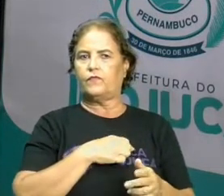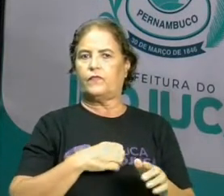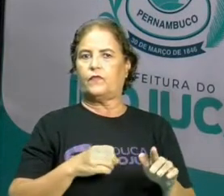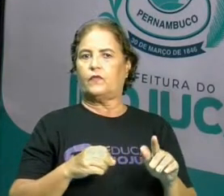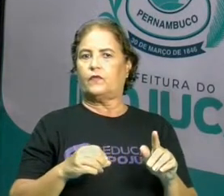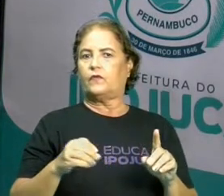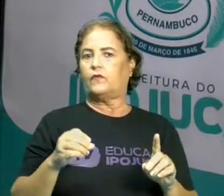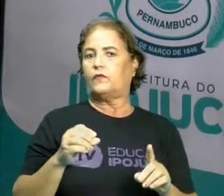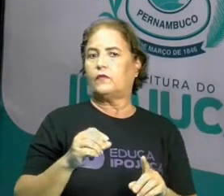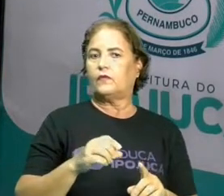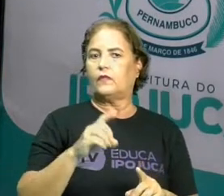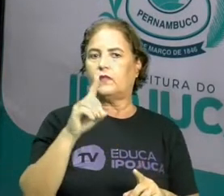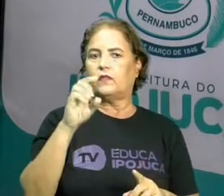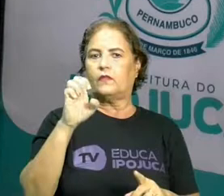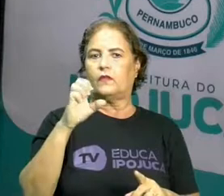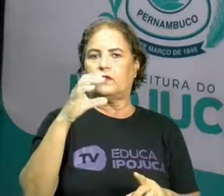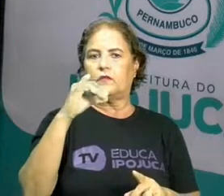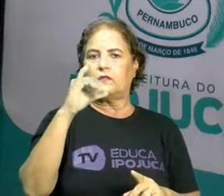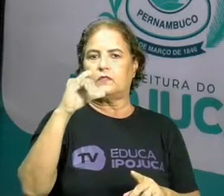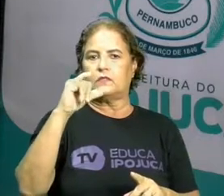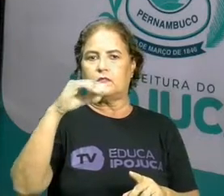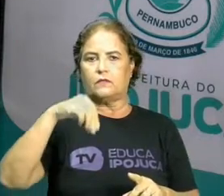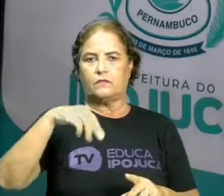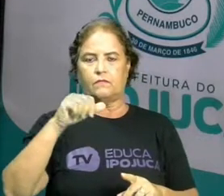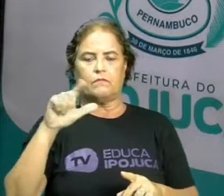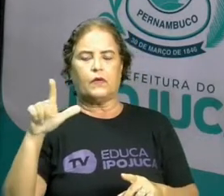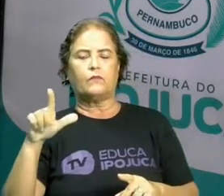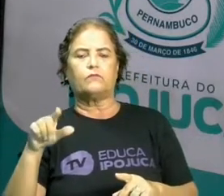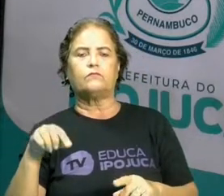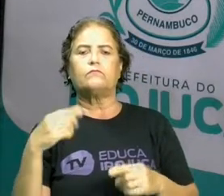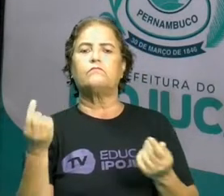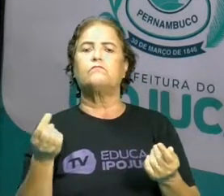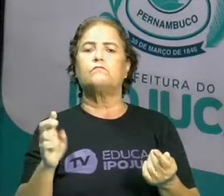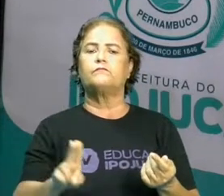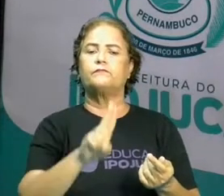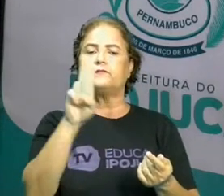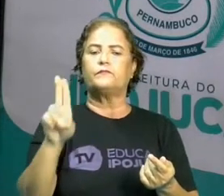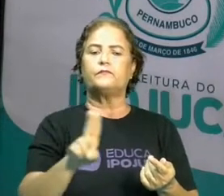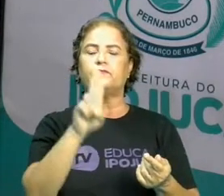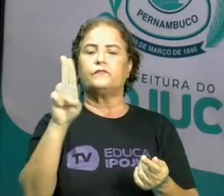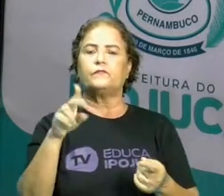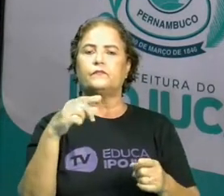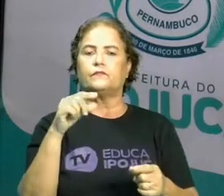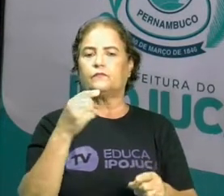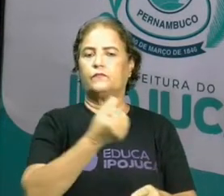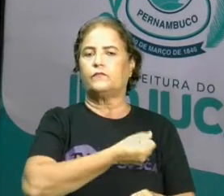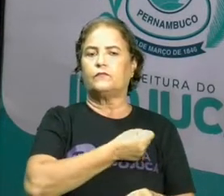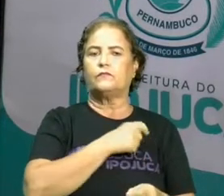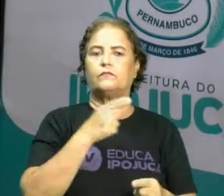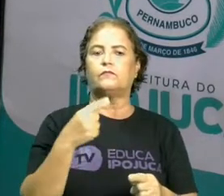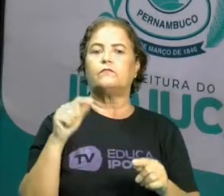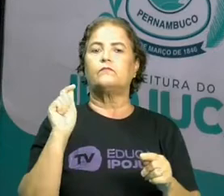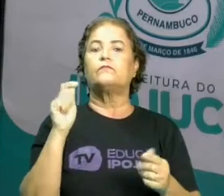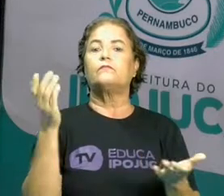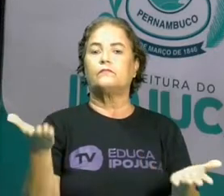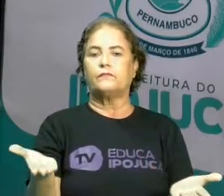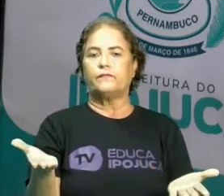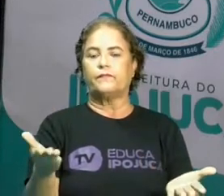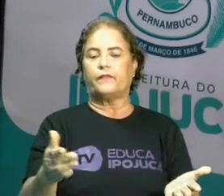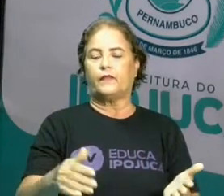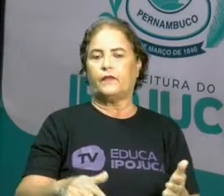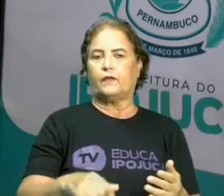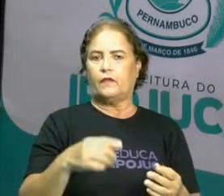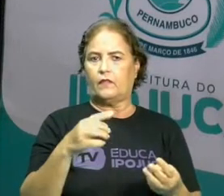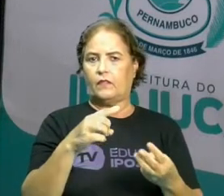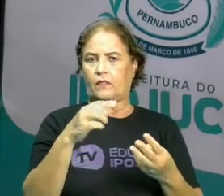Pergunta, para que servem os números? Nós temos quatro funções para os números. A primeira